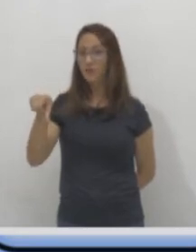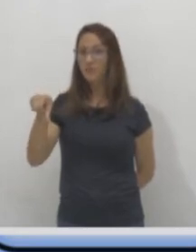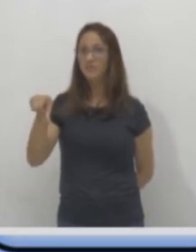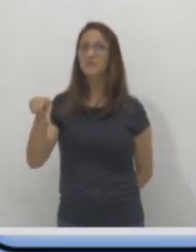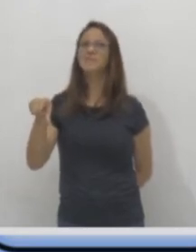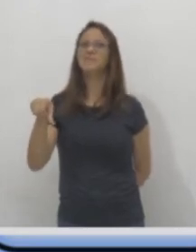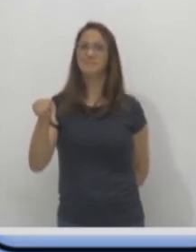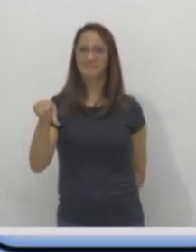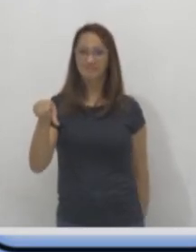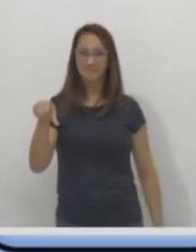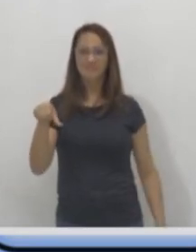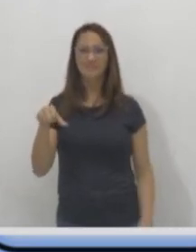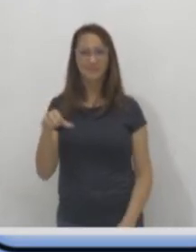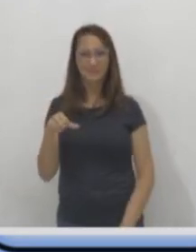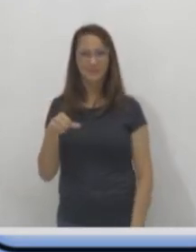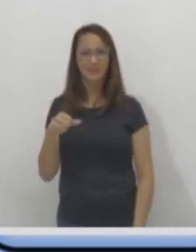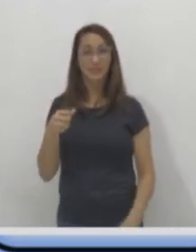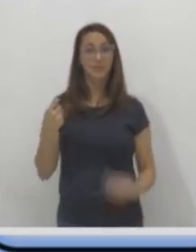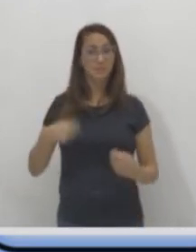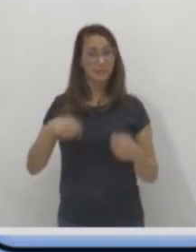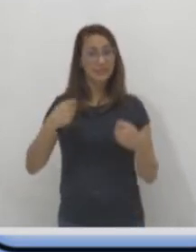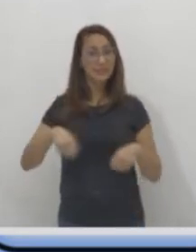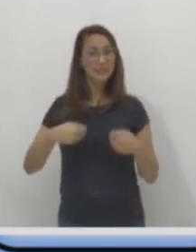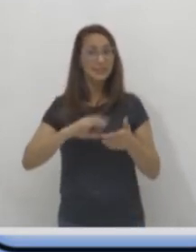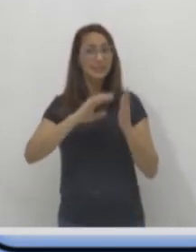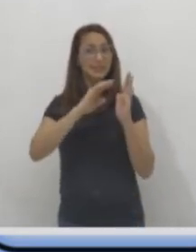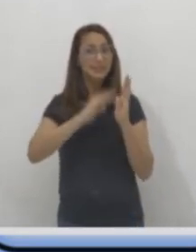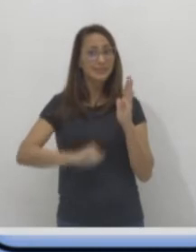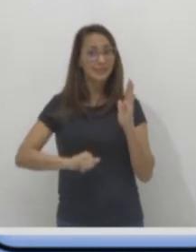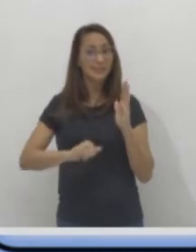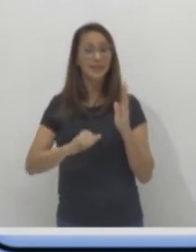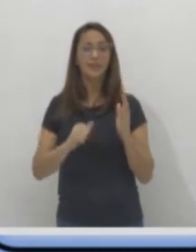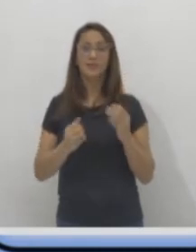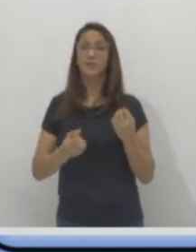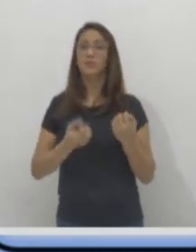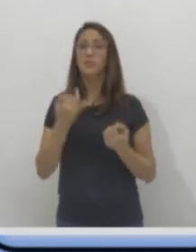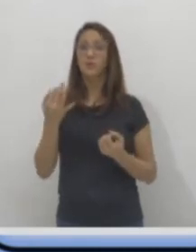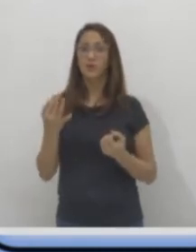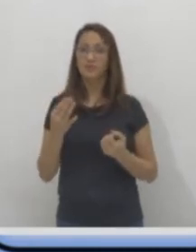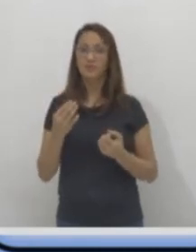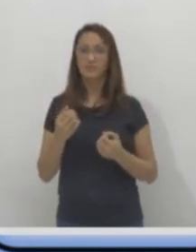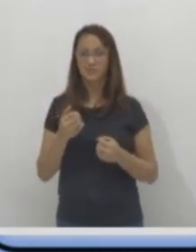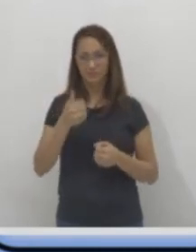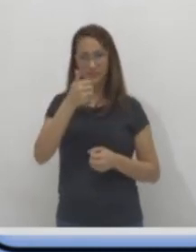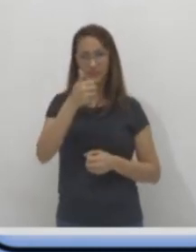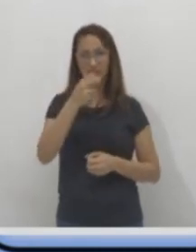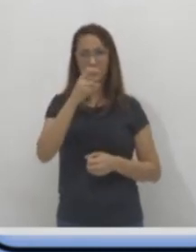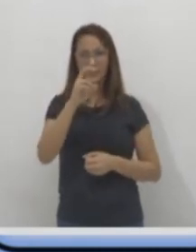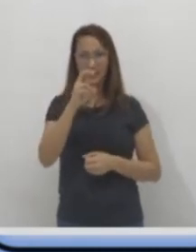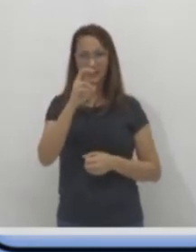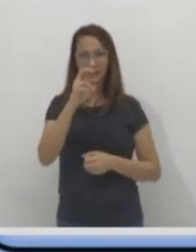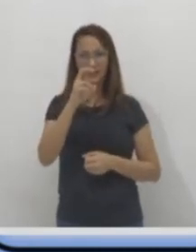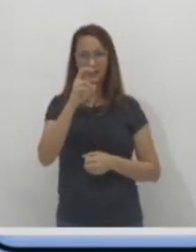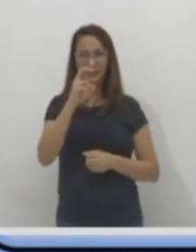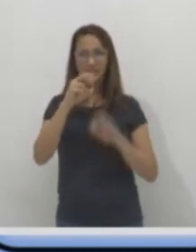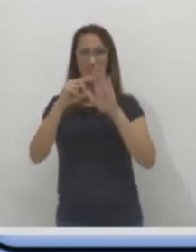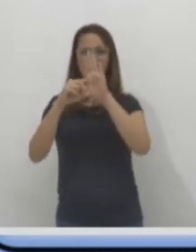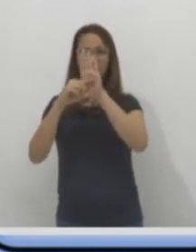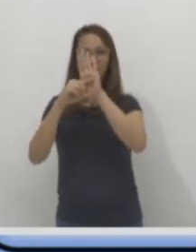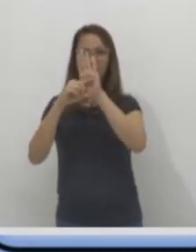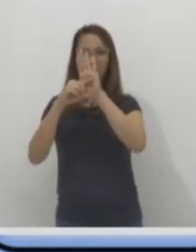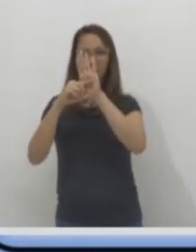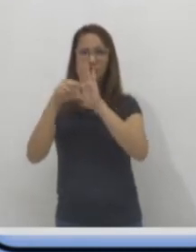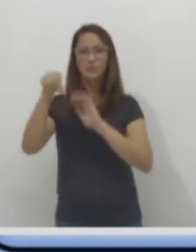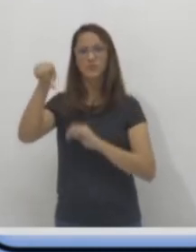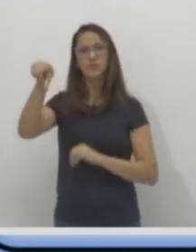nove figurinhas, nós temos que tirar as tampinhas. Vai ficar quinze menos nove.